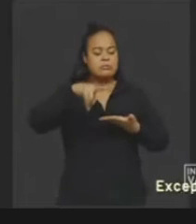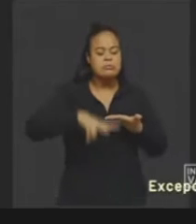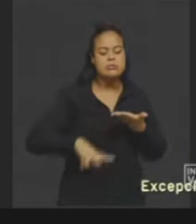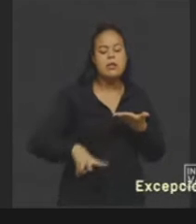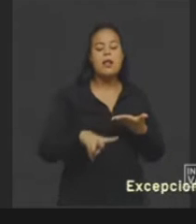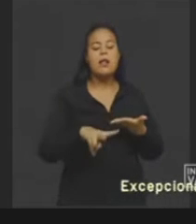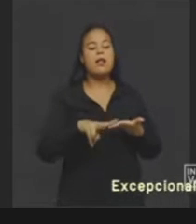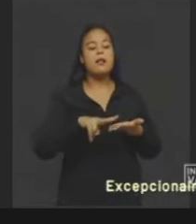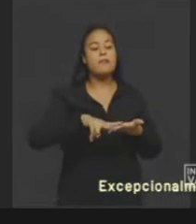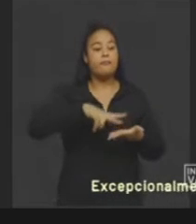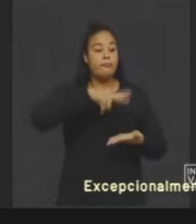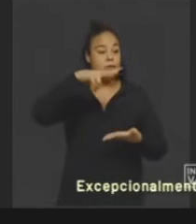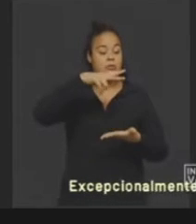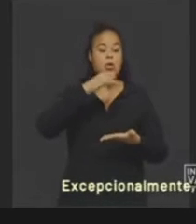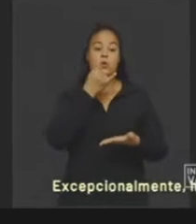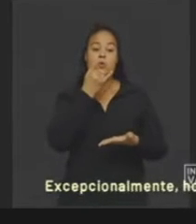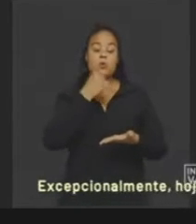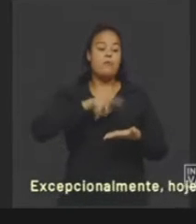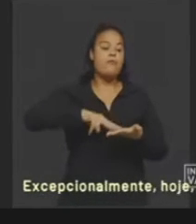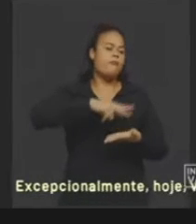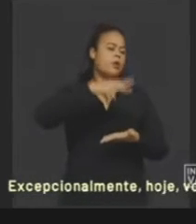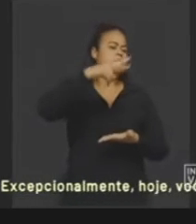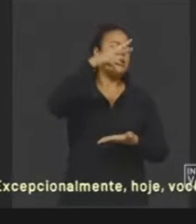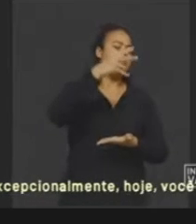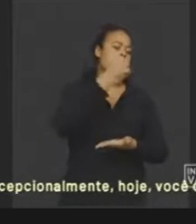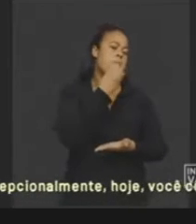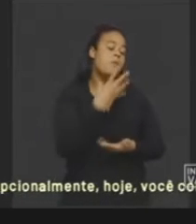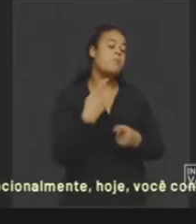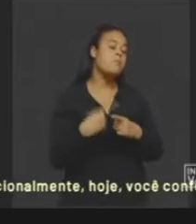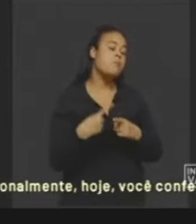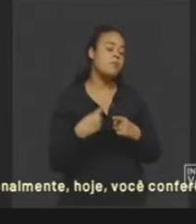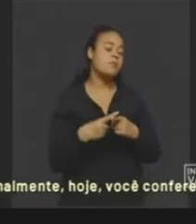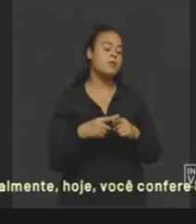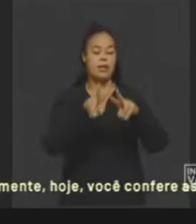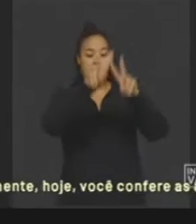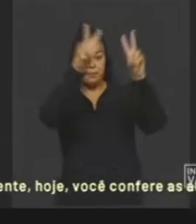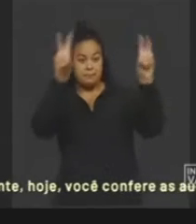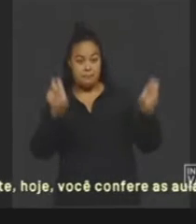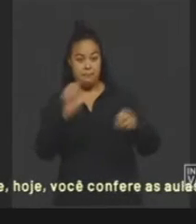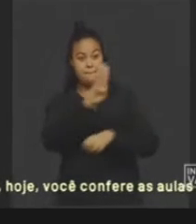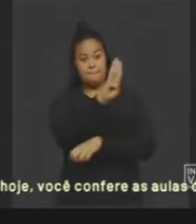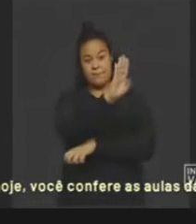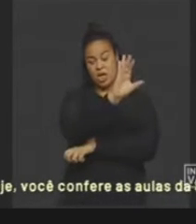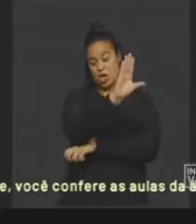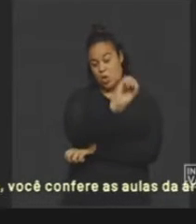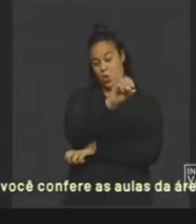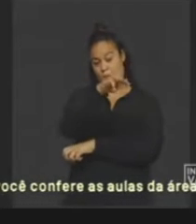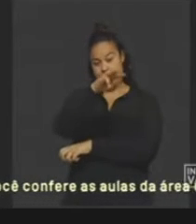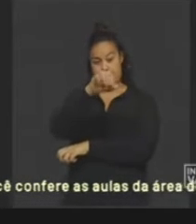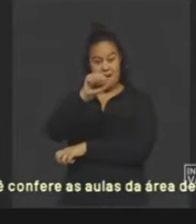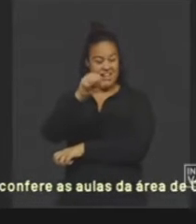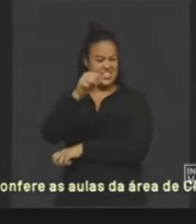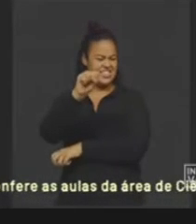energia de biomassa? Só explicando aqui o termo biomassa. Bio, toda vez que você ouvir falar em bio, pensa em